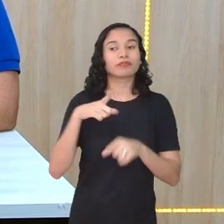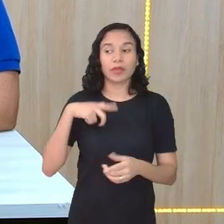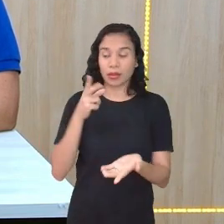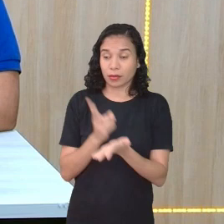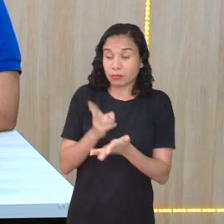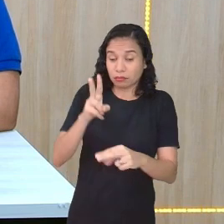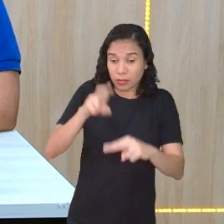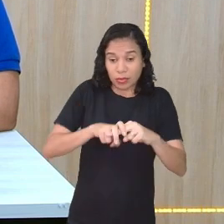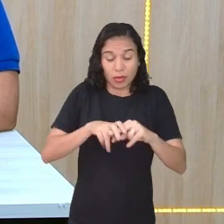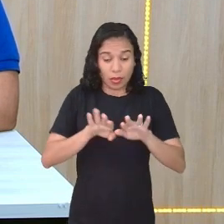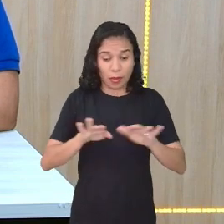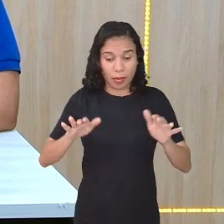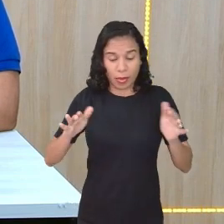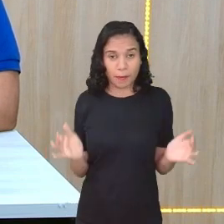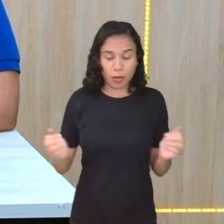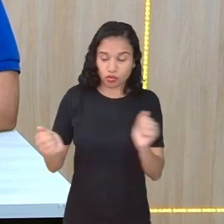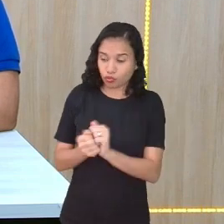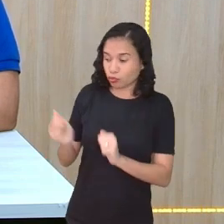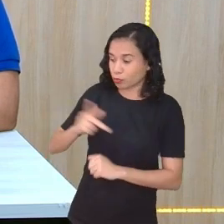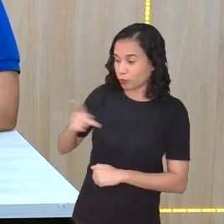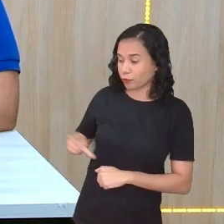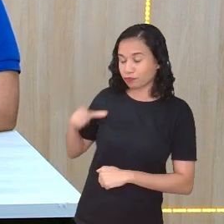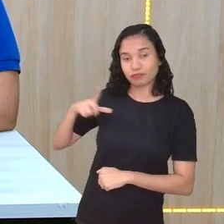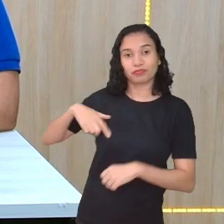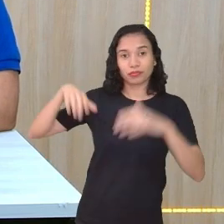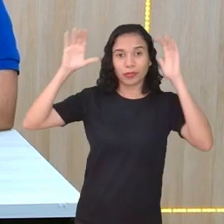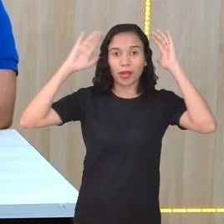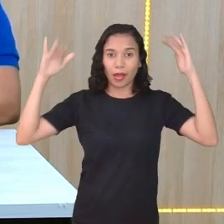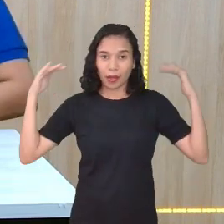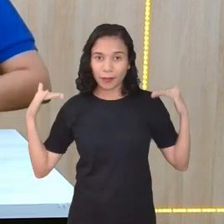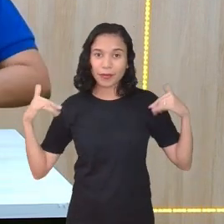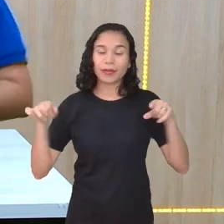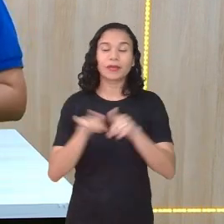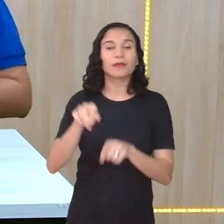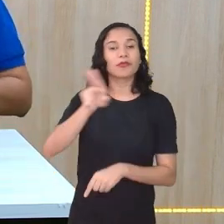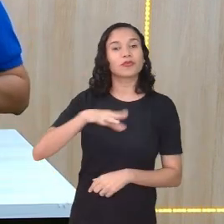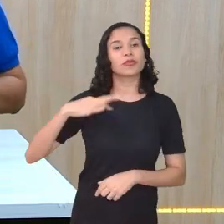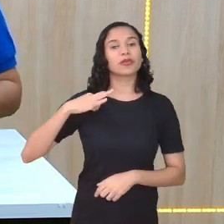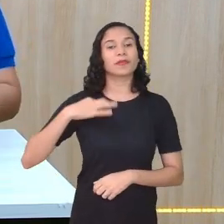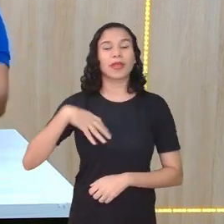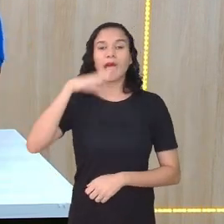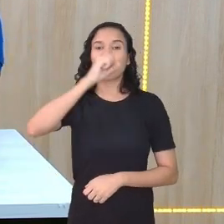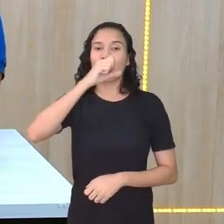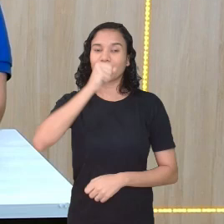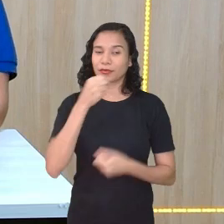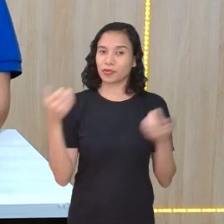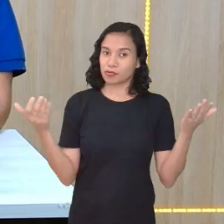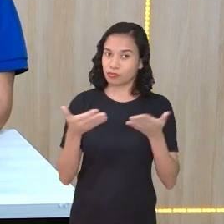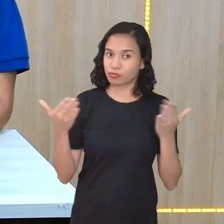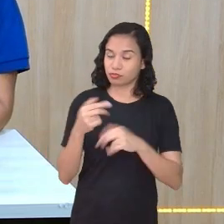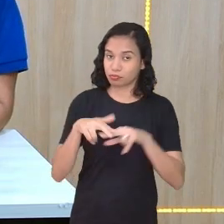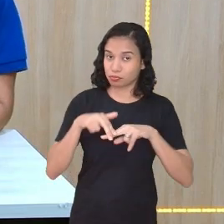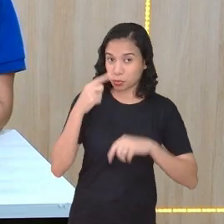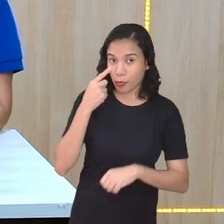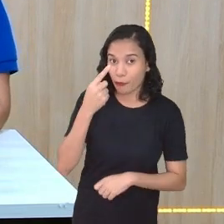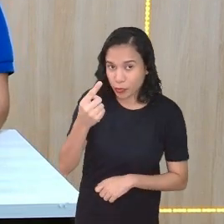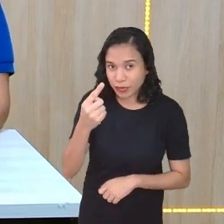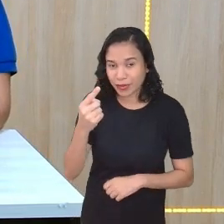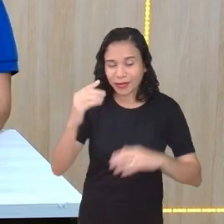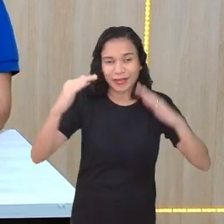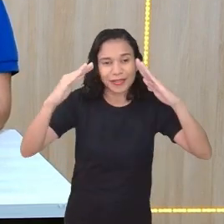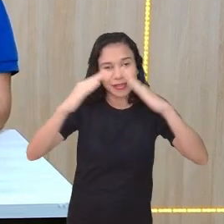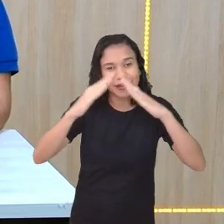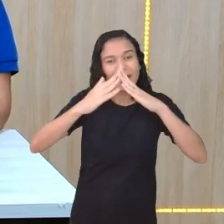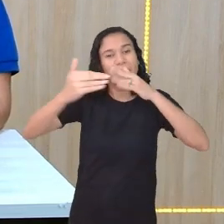tô sentada, né? Na mesma mesa que a professora Camille, do ladinho dela aqui, e uso uma blusa laranja hoje. Então, se você que tá em